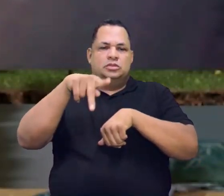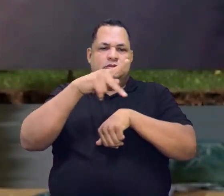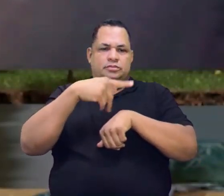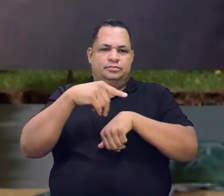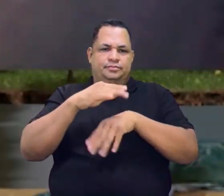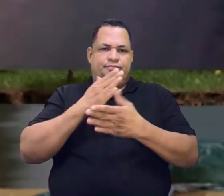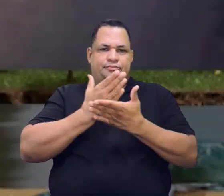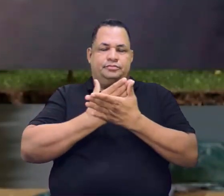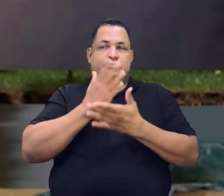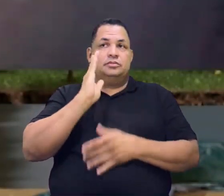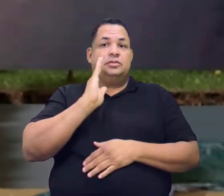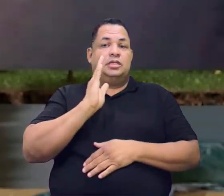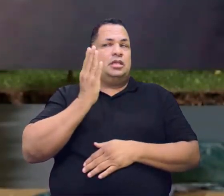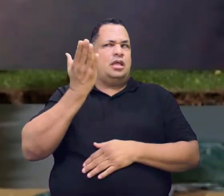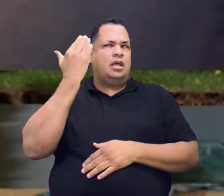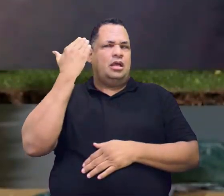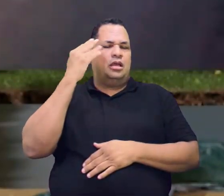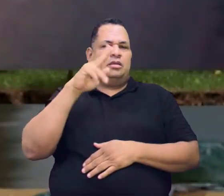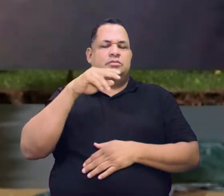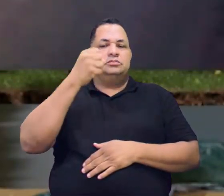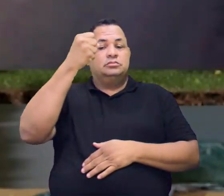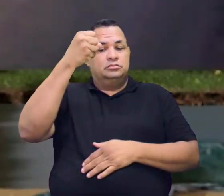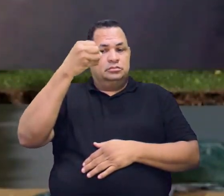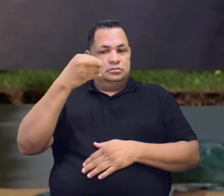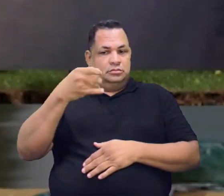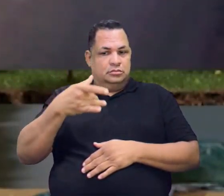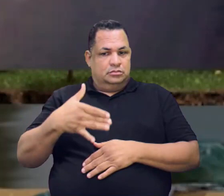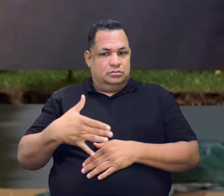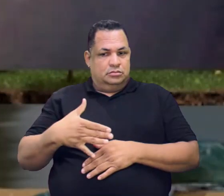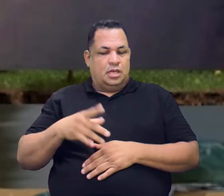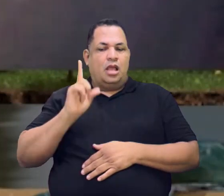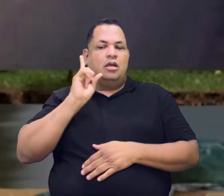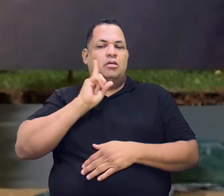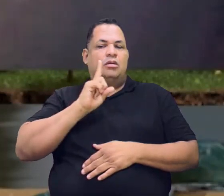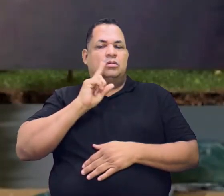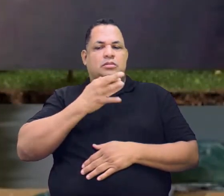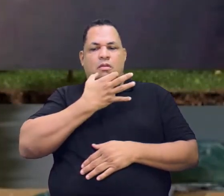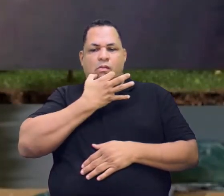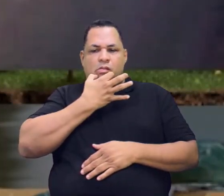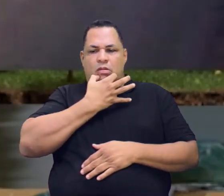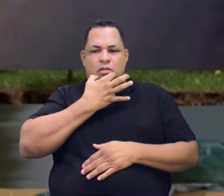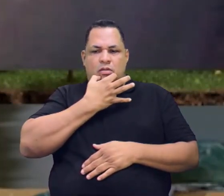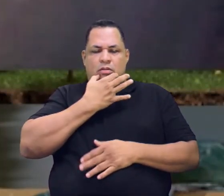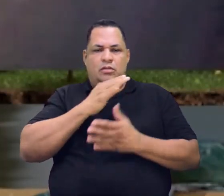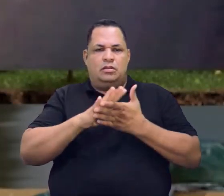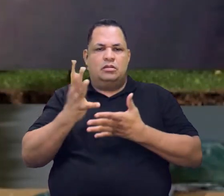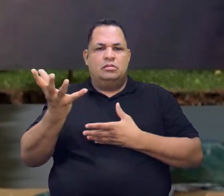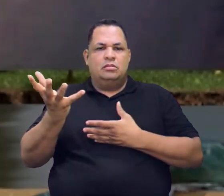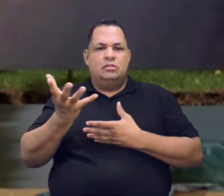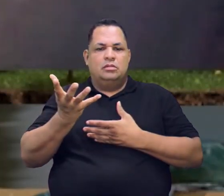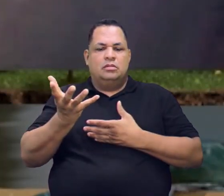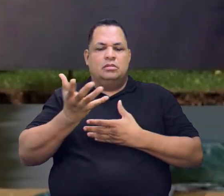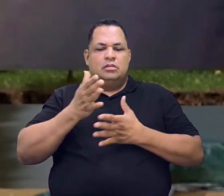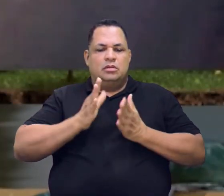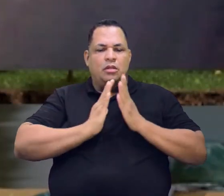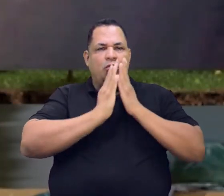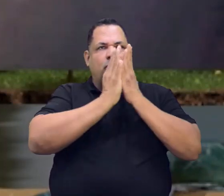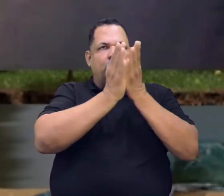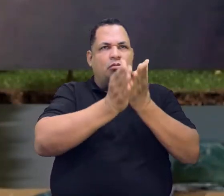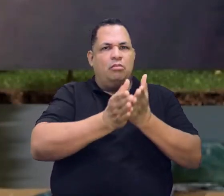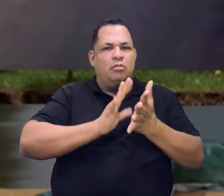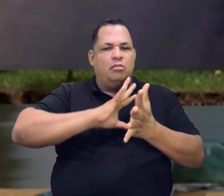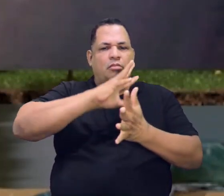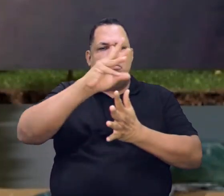Naquela aula eu comentei pra vocês que os americanos, os ingleses, queriam navegar pelos rios